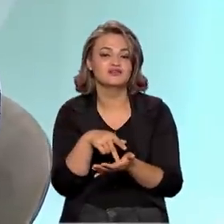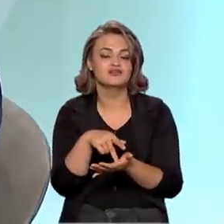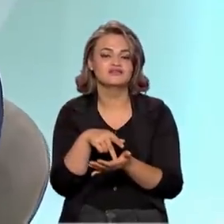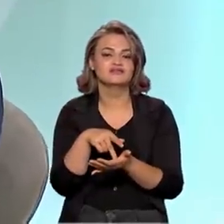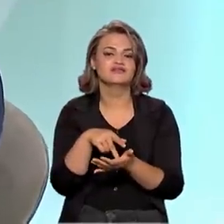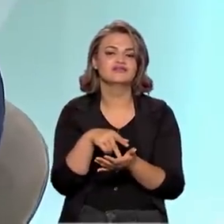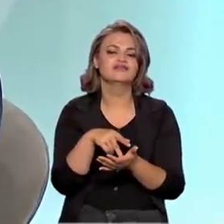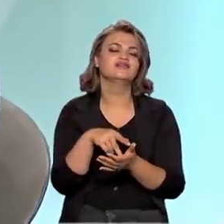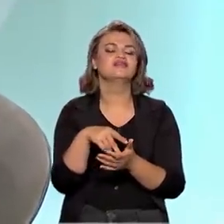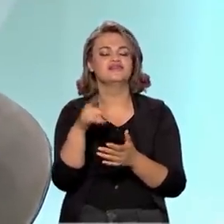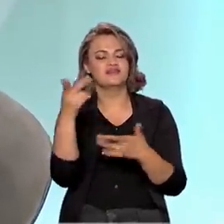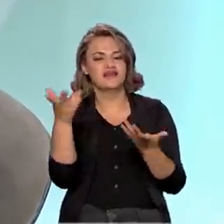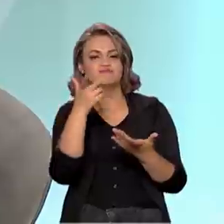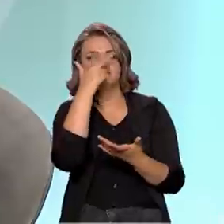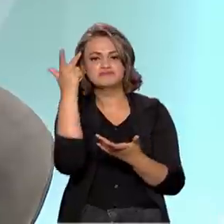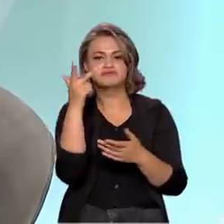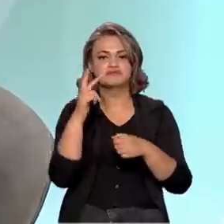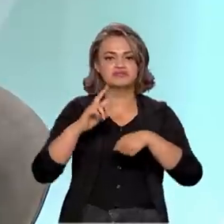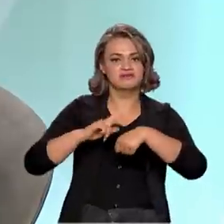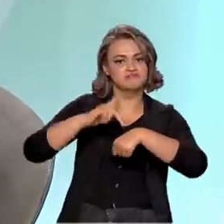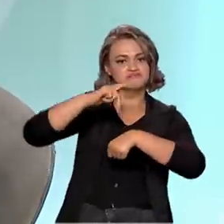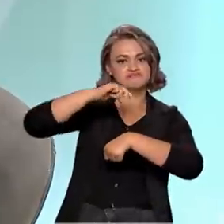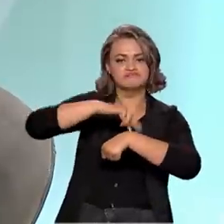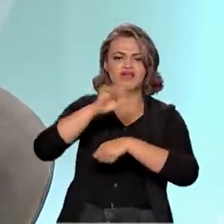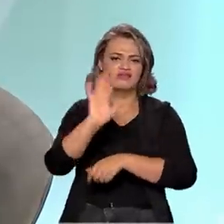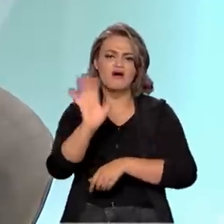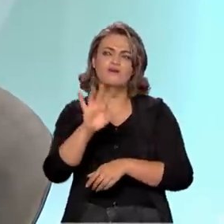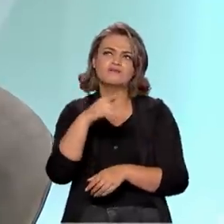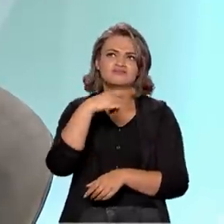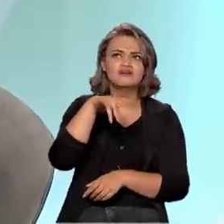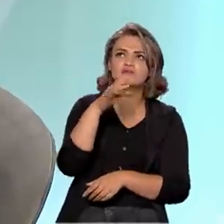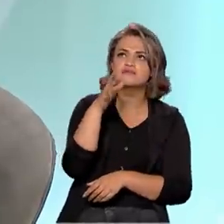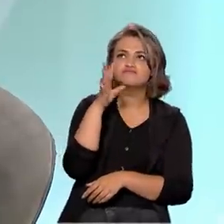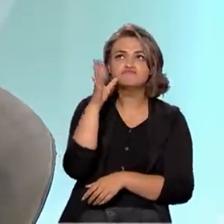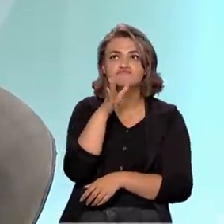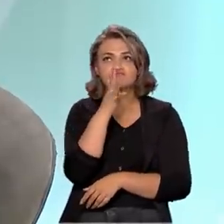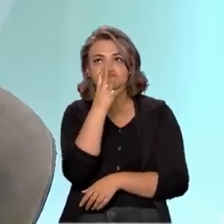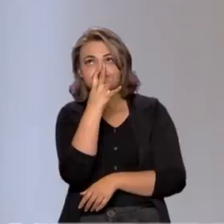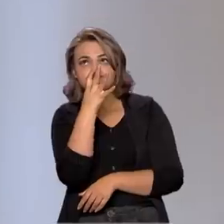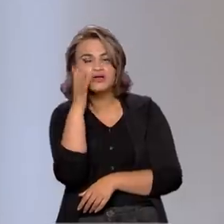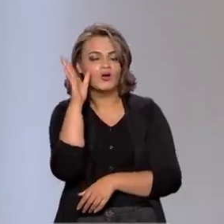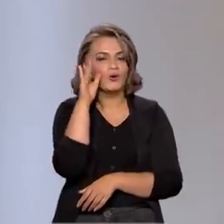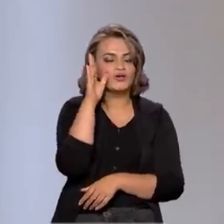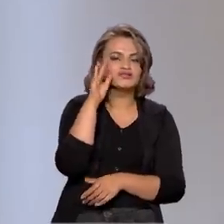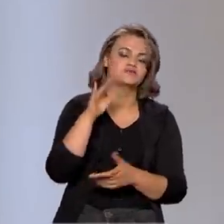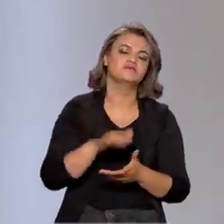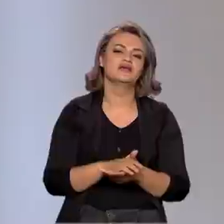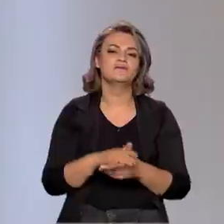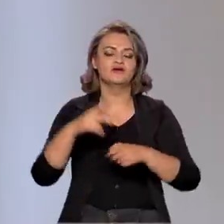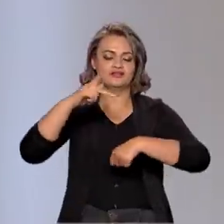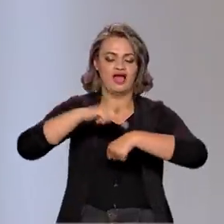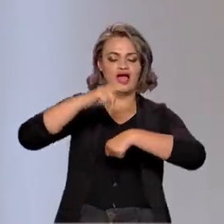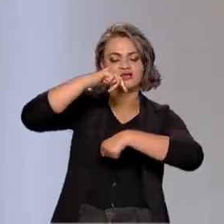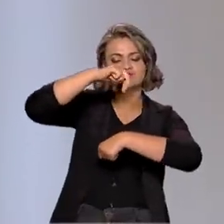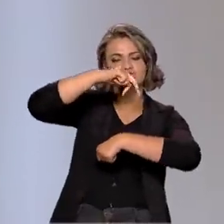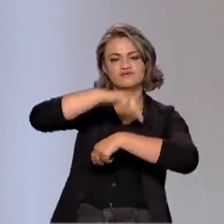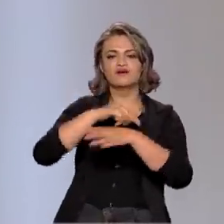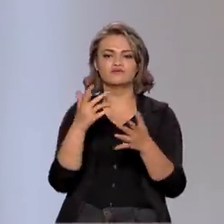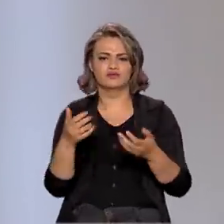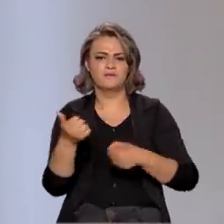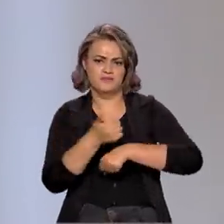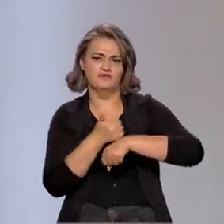suborbital, levando passageiros. Existe uma diferenciação aí entre astronautas profissionais e os passageiros.